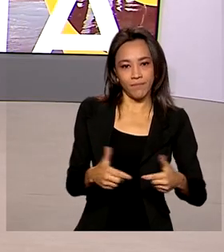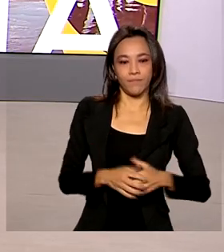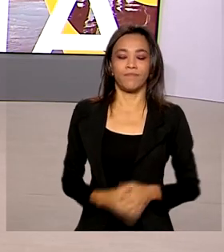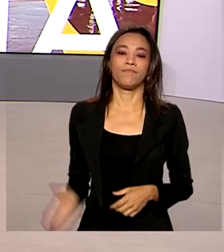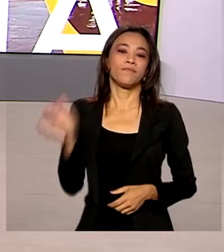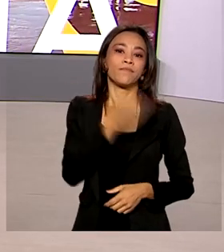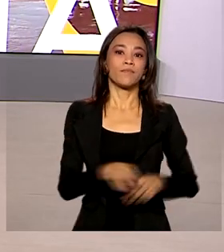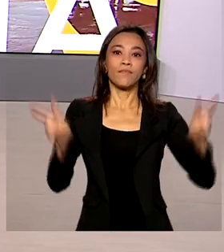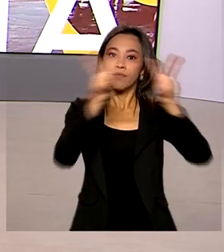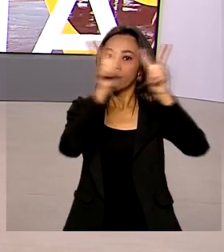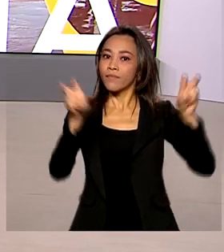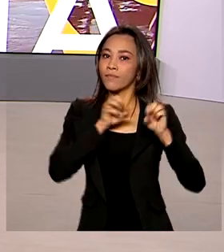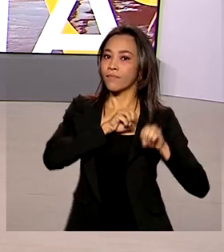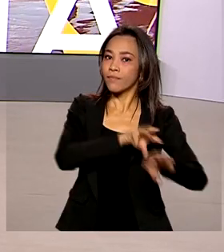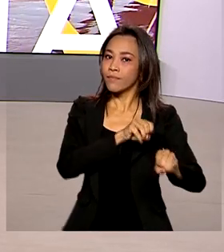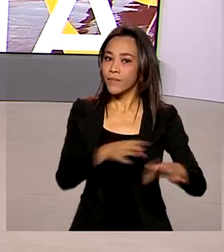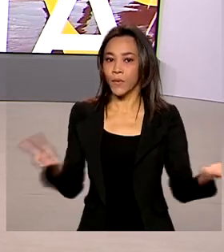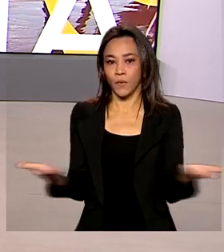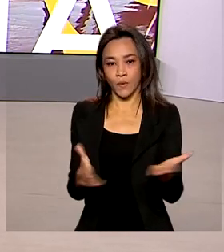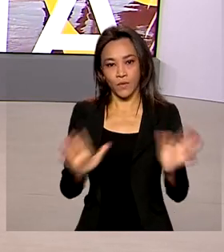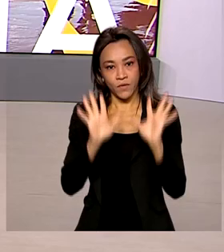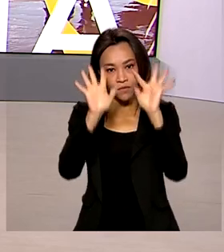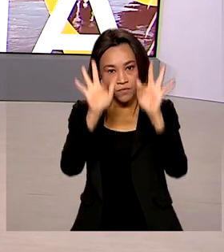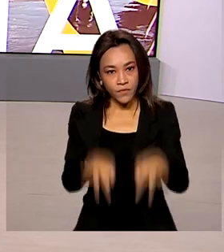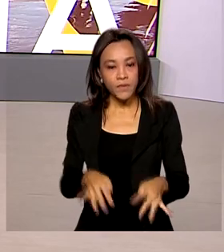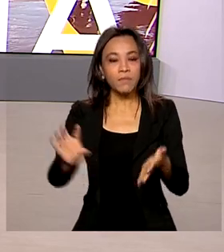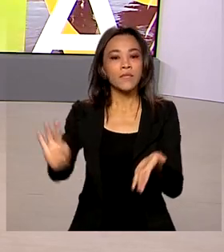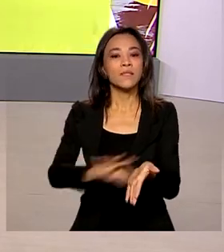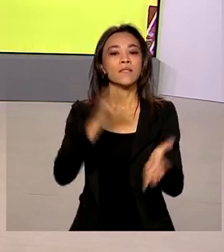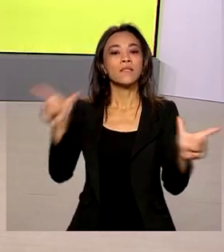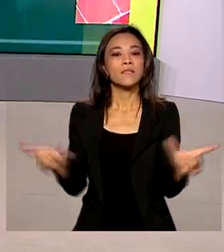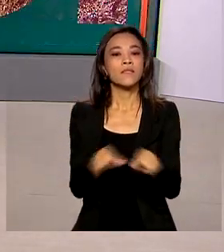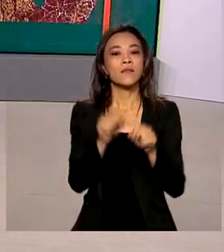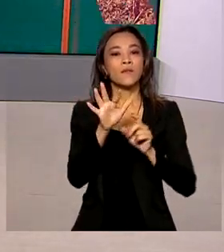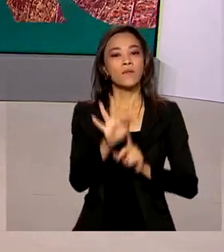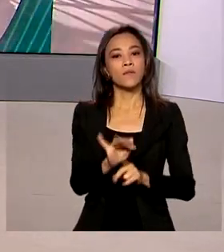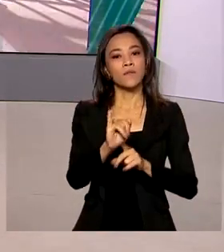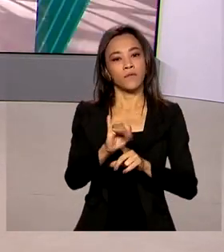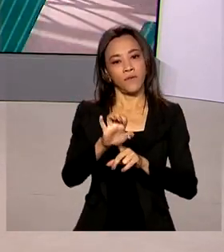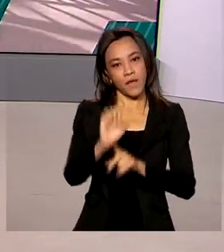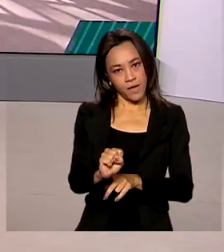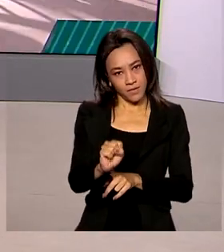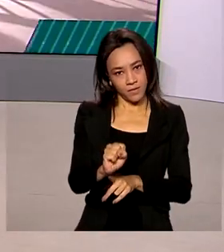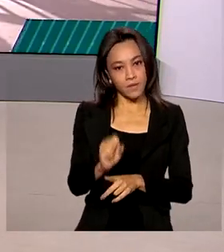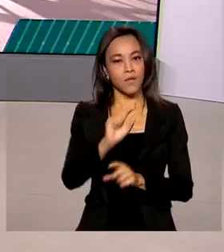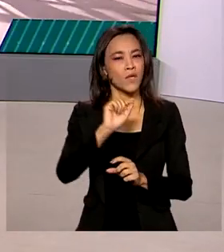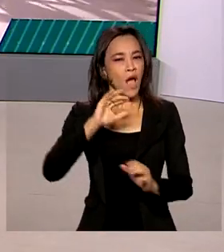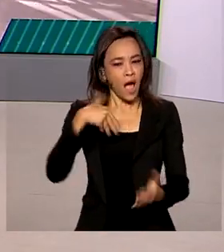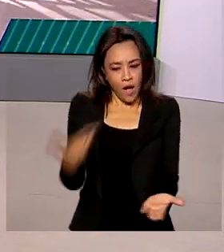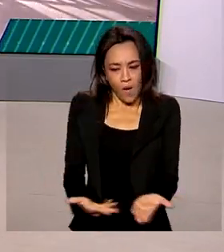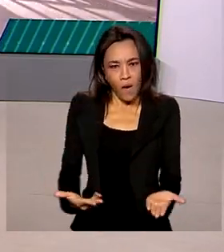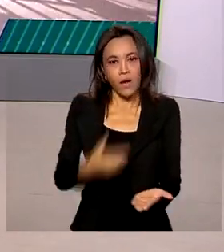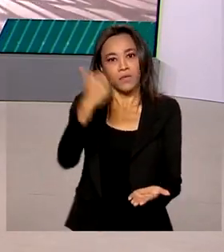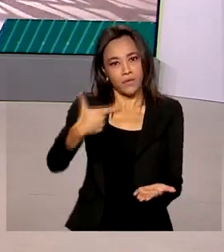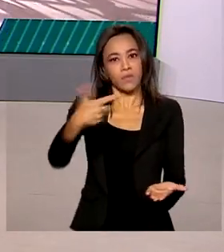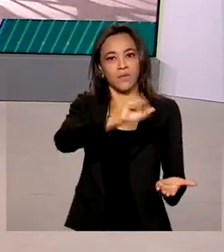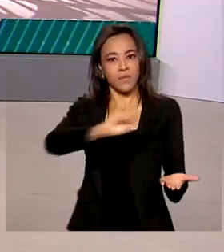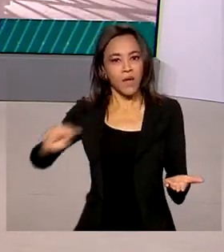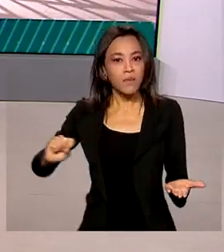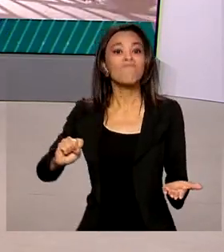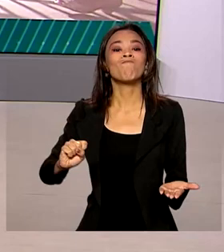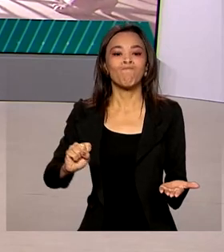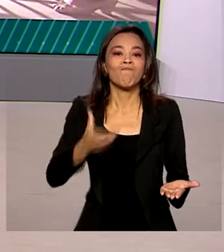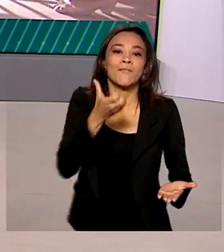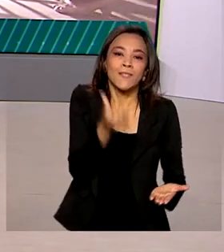Educação Agora. Terminam hoje as inscrições para o Fies, o Fundo de Financiamento Estudantil. Só agora, no segundo semestre, são